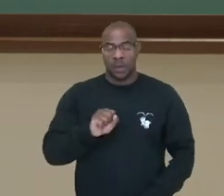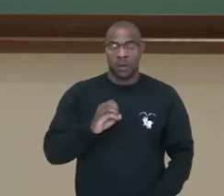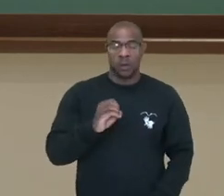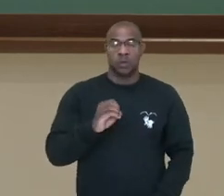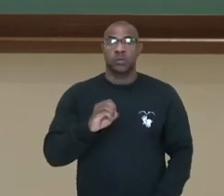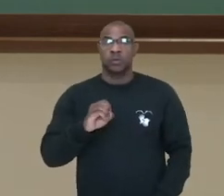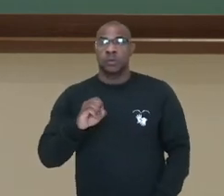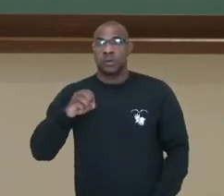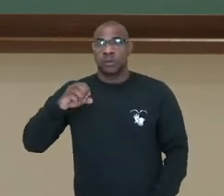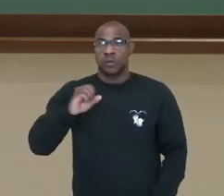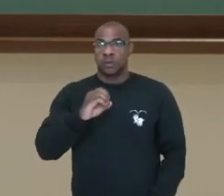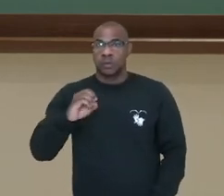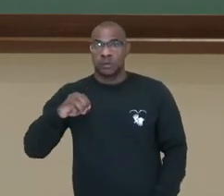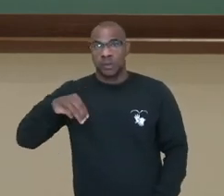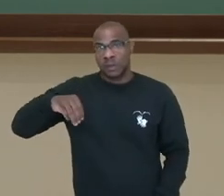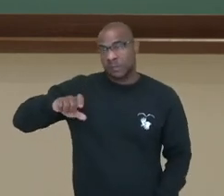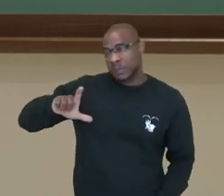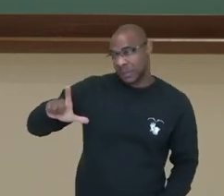urina. Ok?